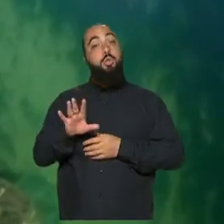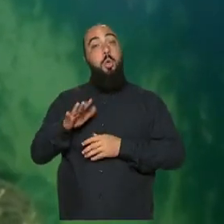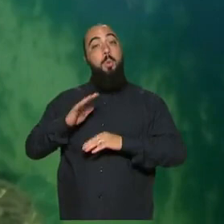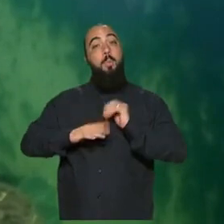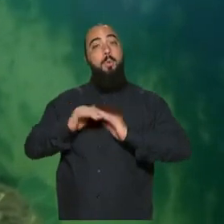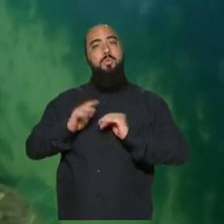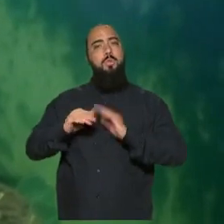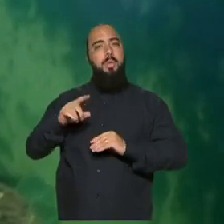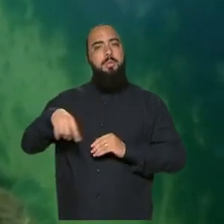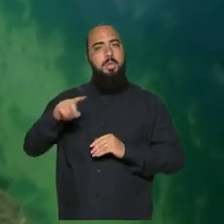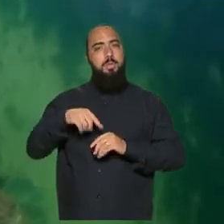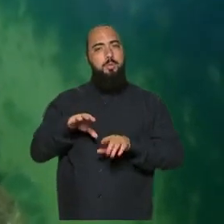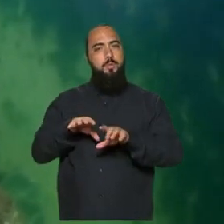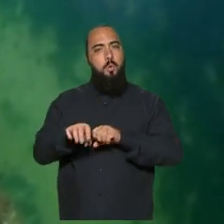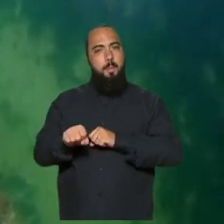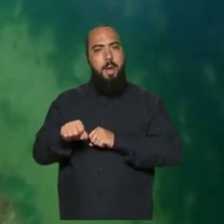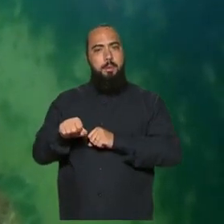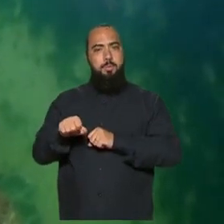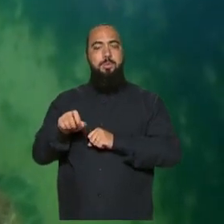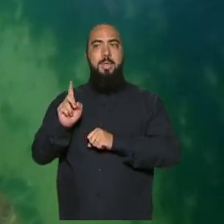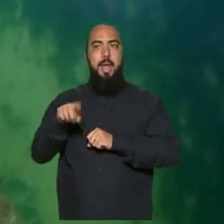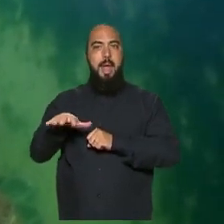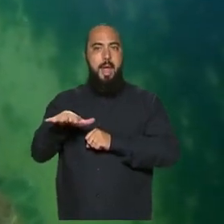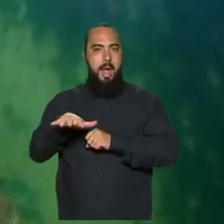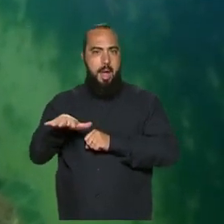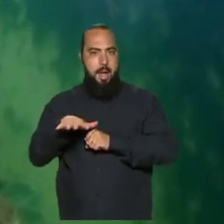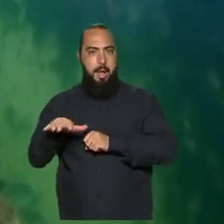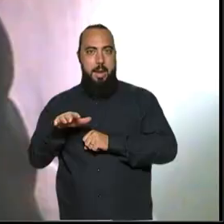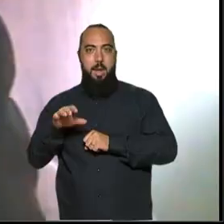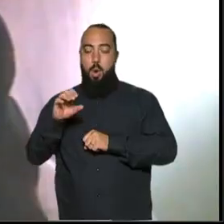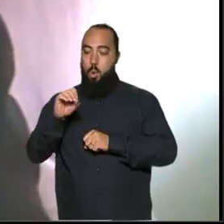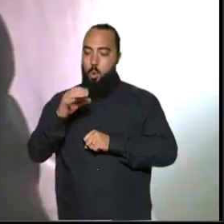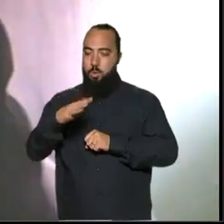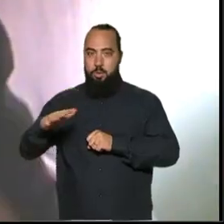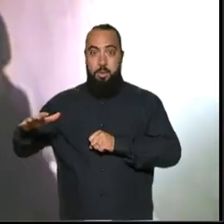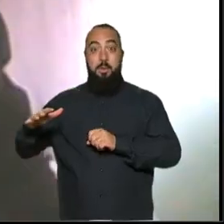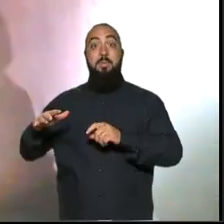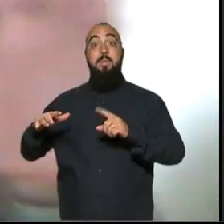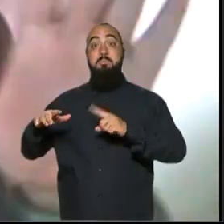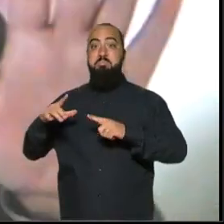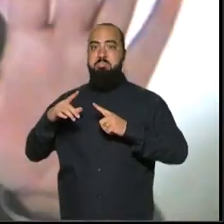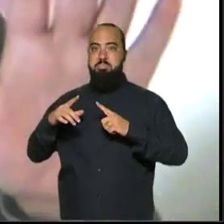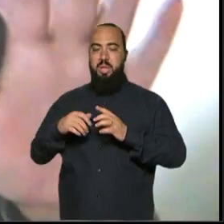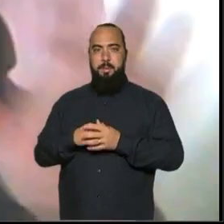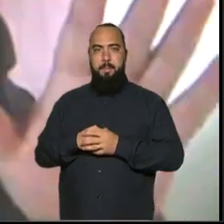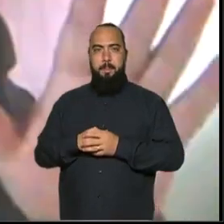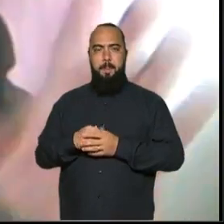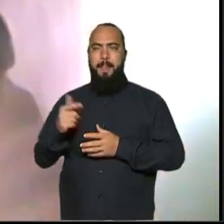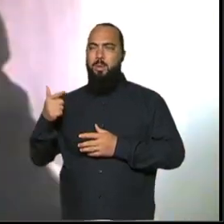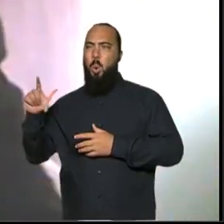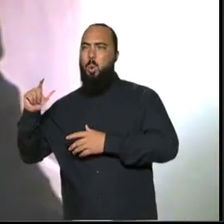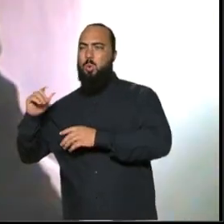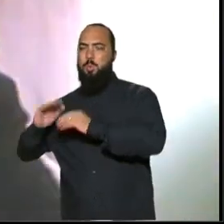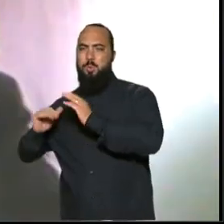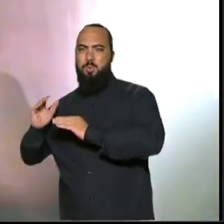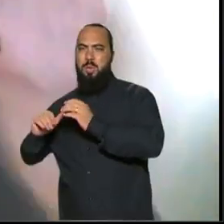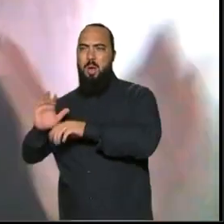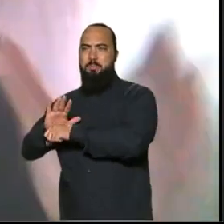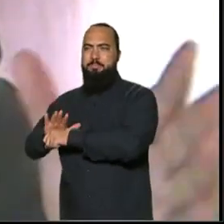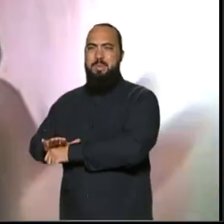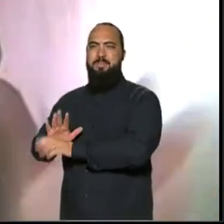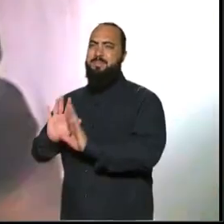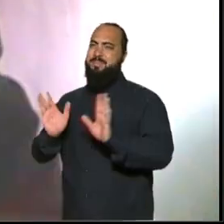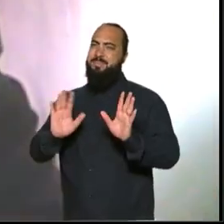profissionais formados na área de oceanografia possuem. Sem nenhum demérito a nenhum outro profissional, porque na área de